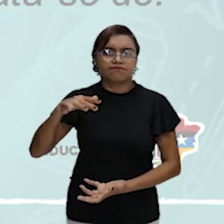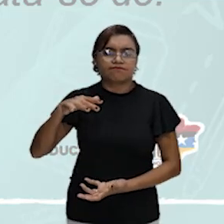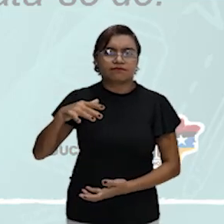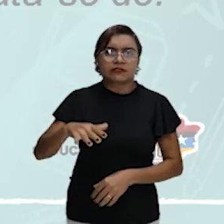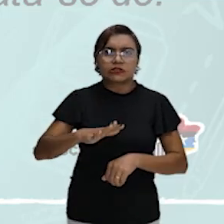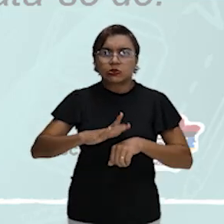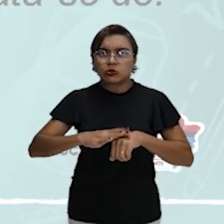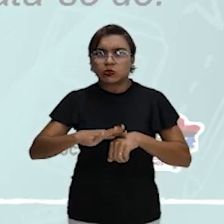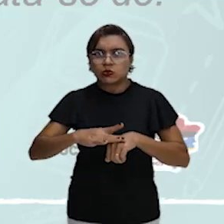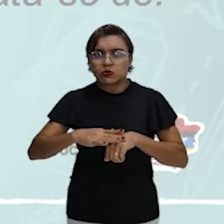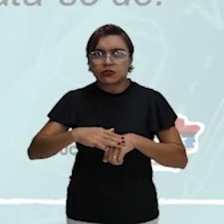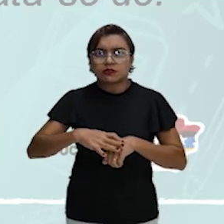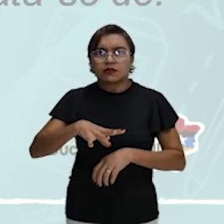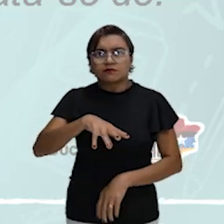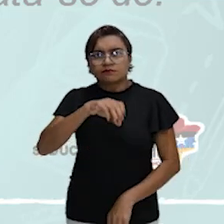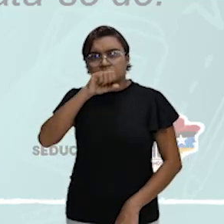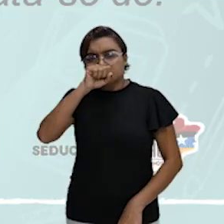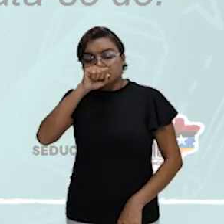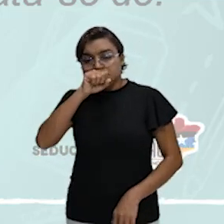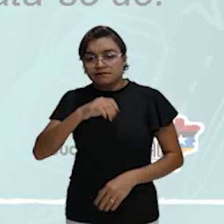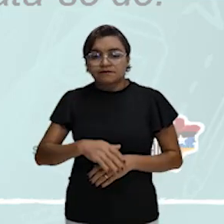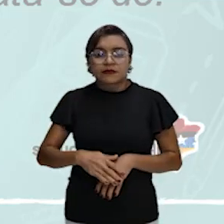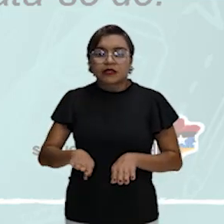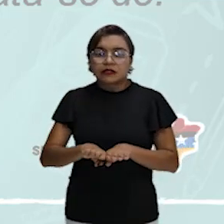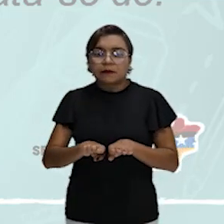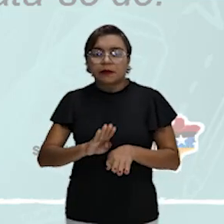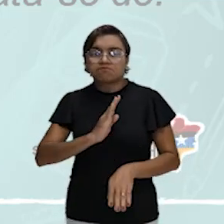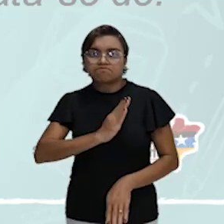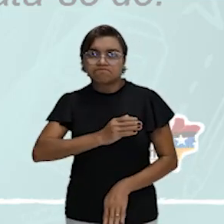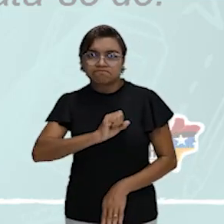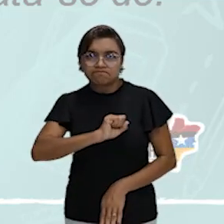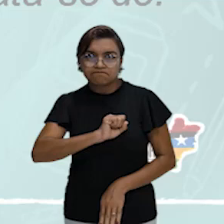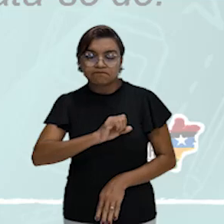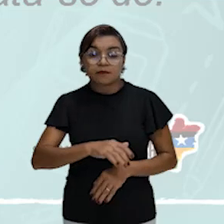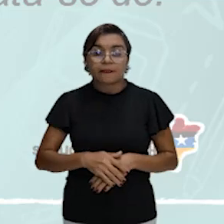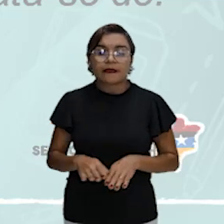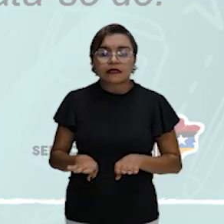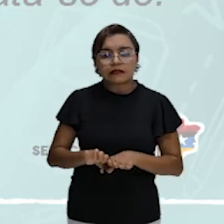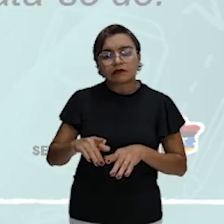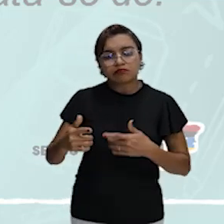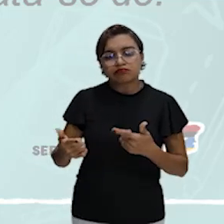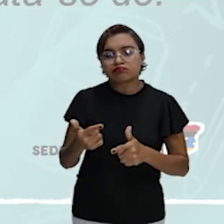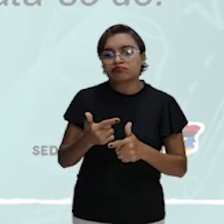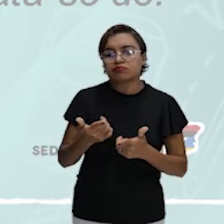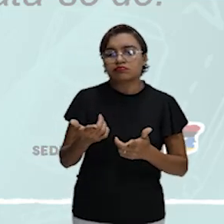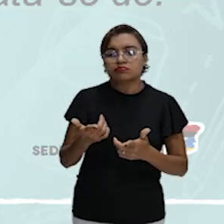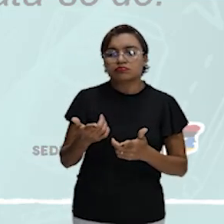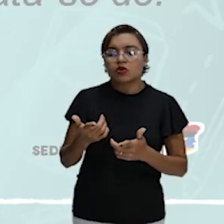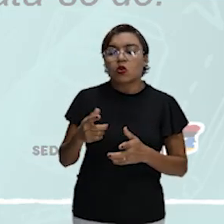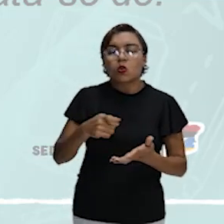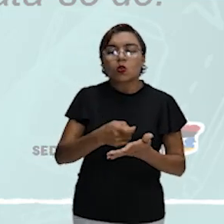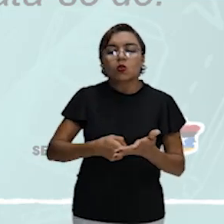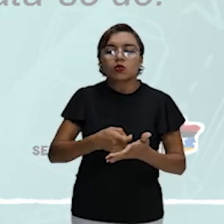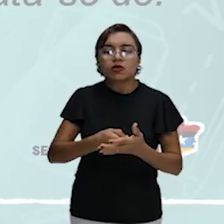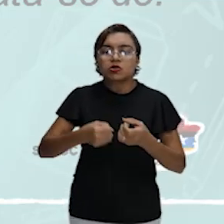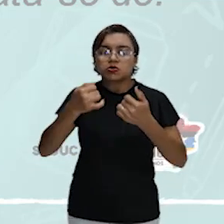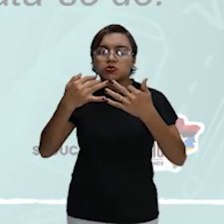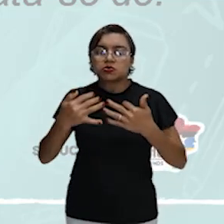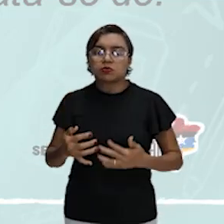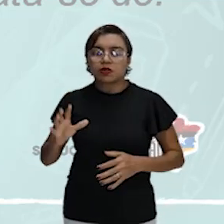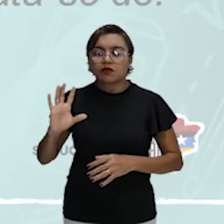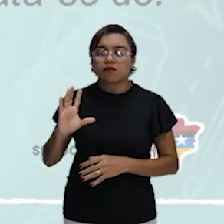cardiovasculares. Fecha aspas. O texto acima refere-se a um processo de formação de um fenômeno